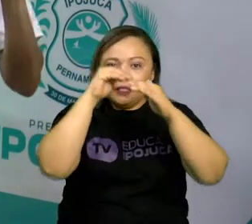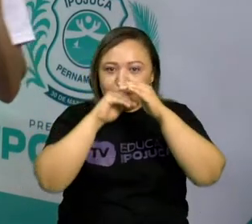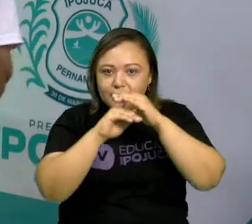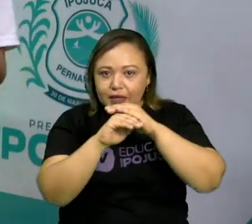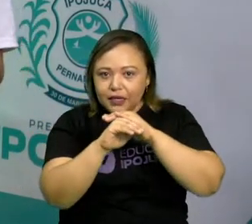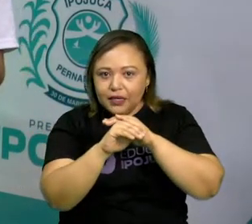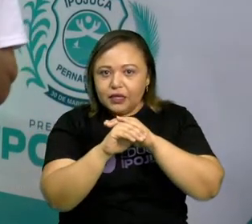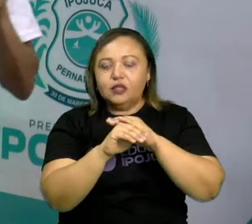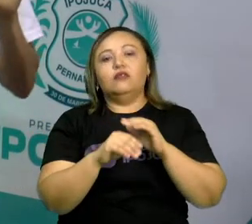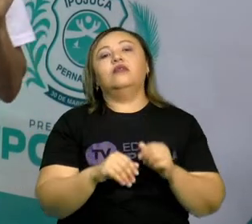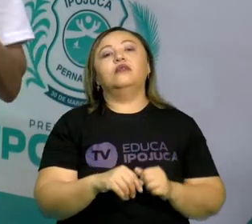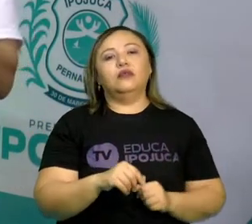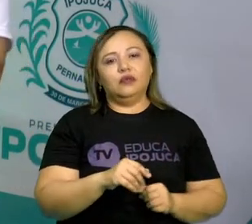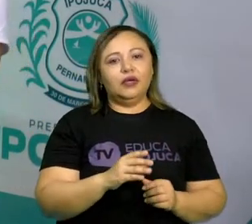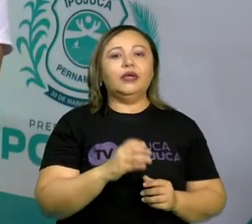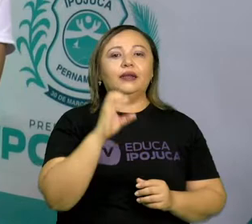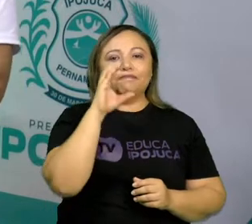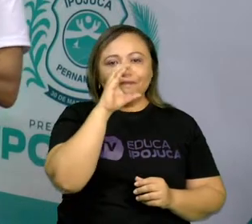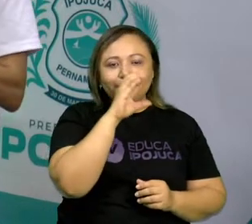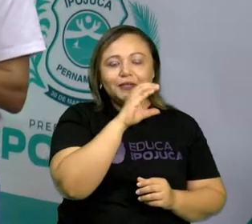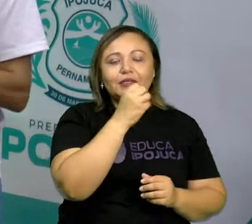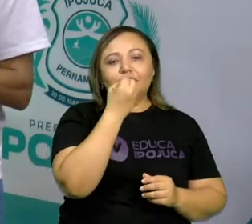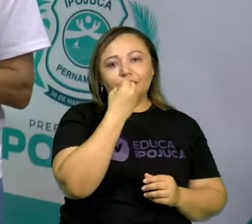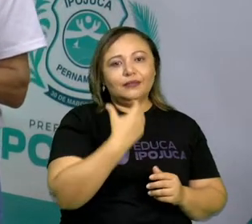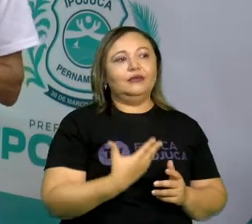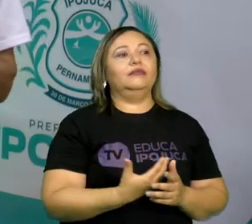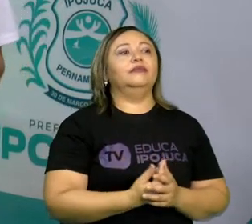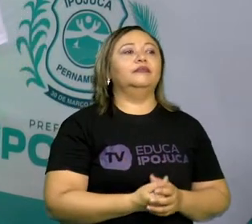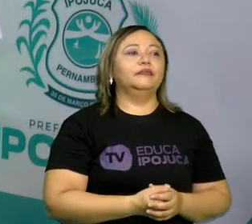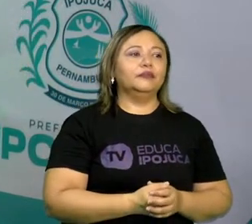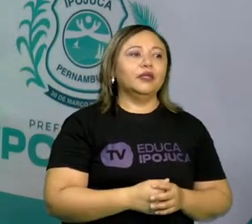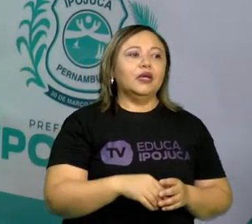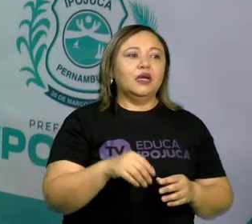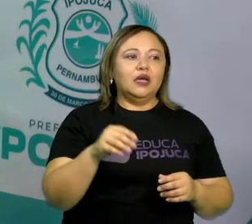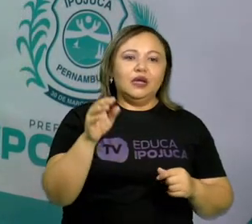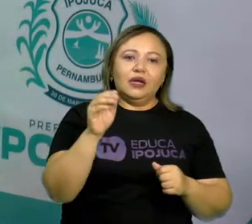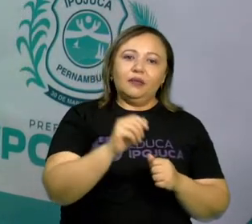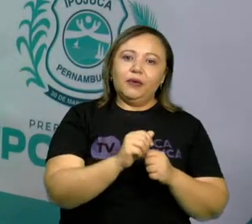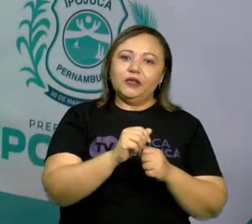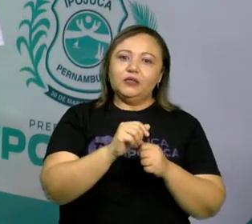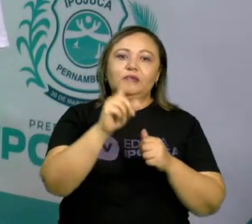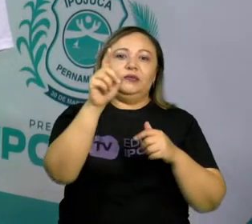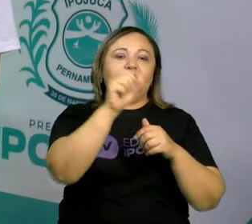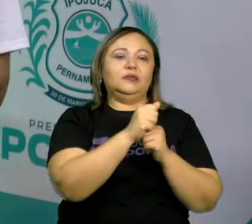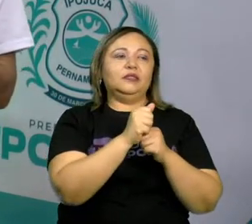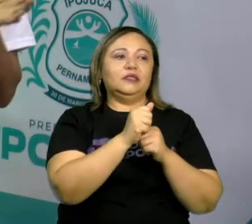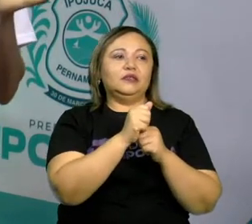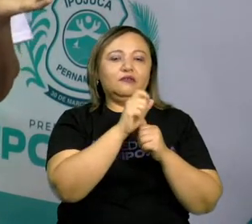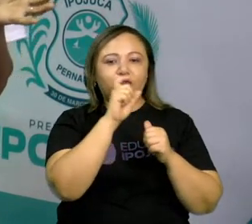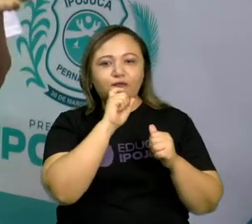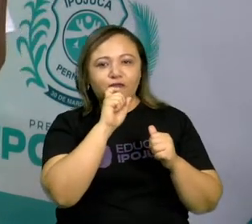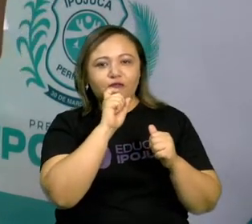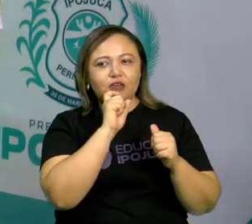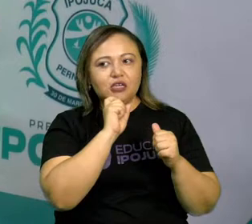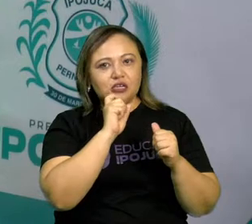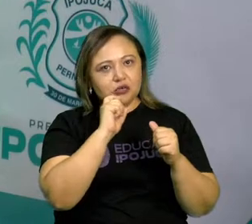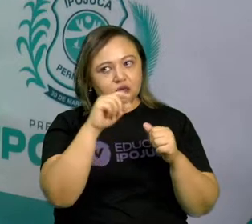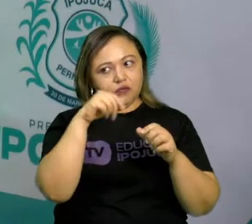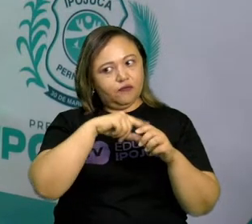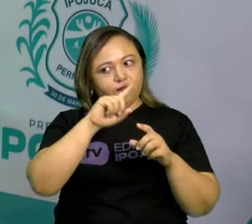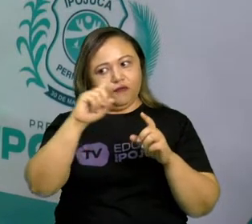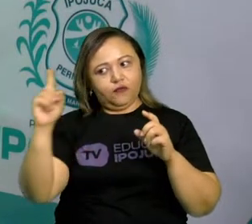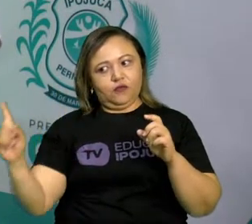Quando fecha a janelinha, né? Bem aconchegante. Quando está quente, a gente esfria. Quando está bem